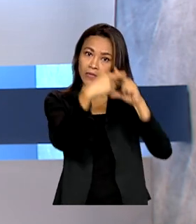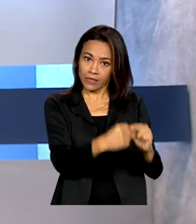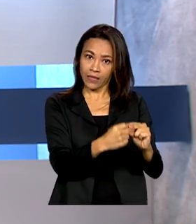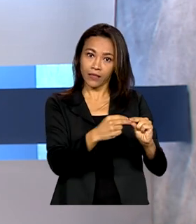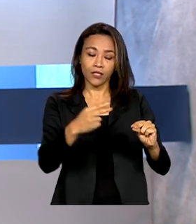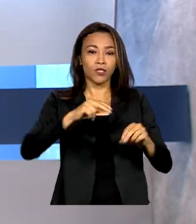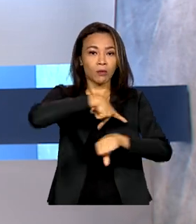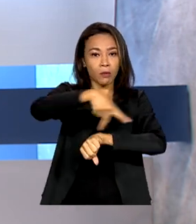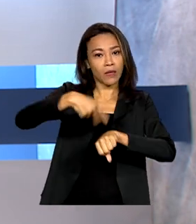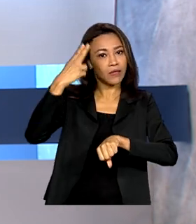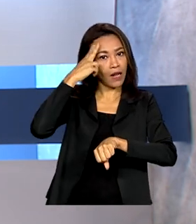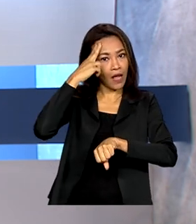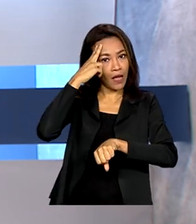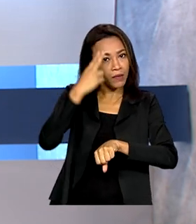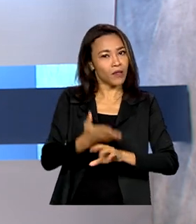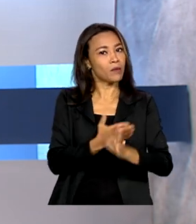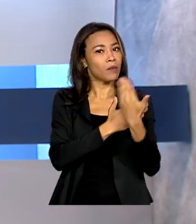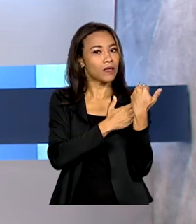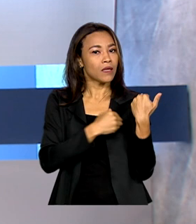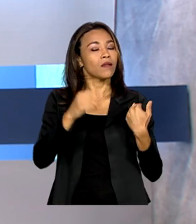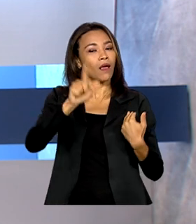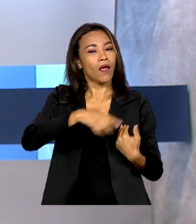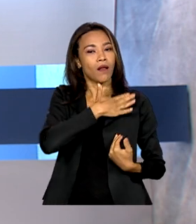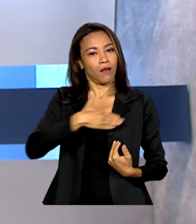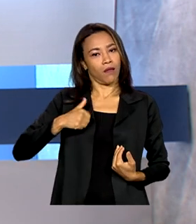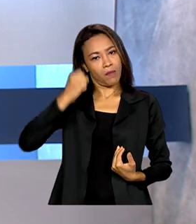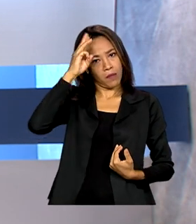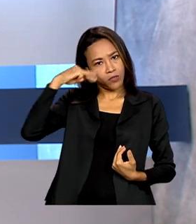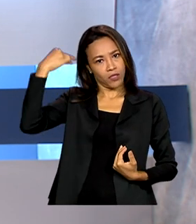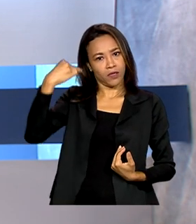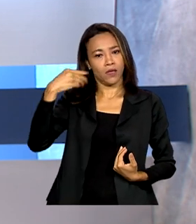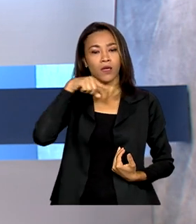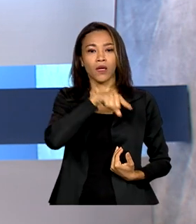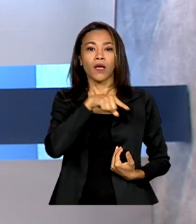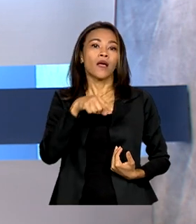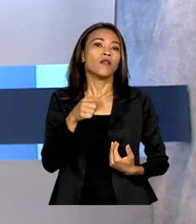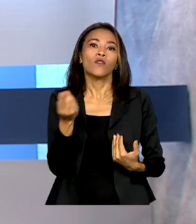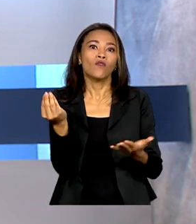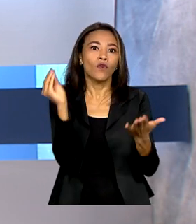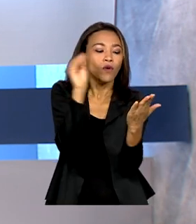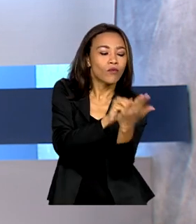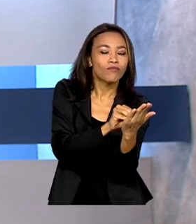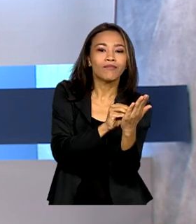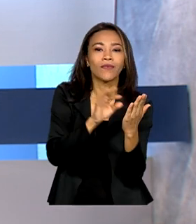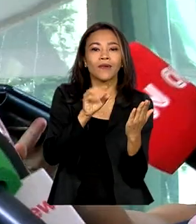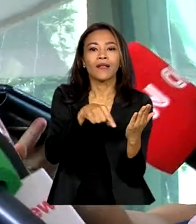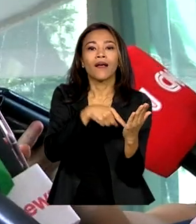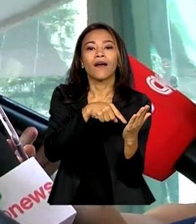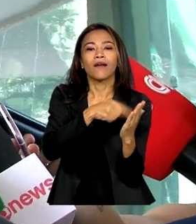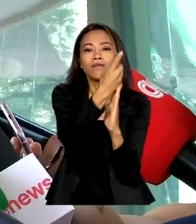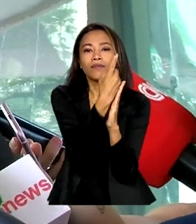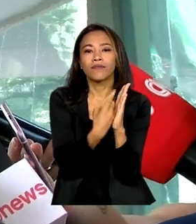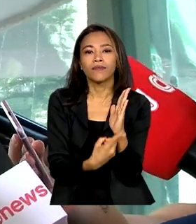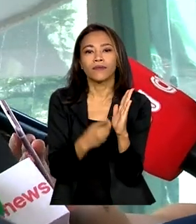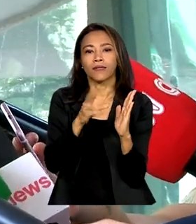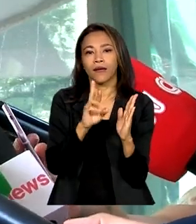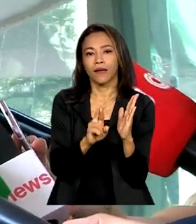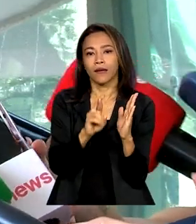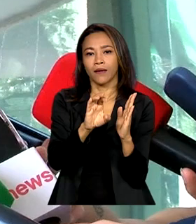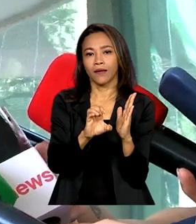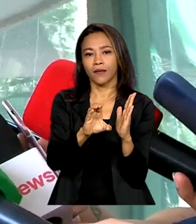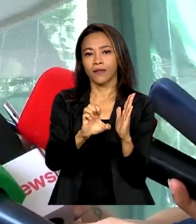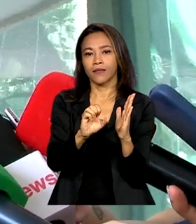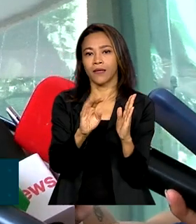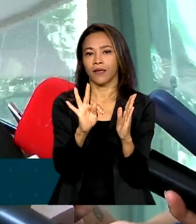-dama na época, Michele Bolsonaro. Na ocasião, as joias não foram declaradas à Receita. Eu penso que o